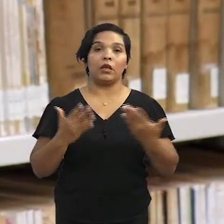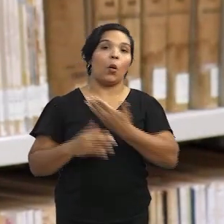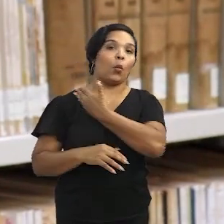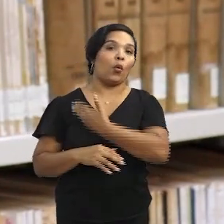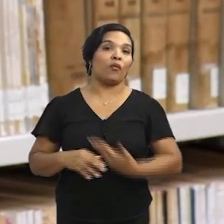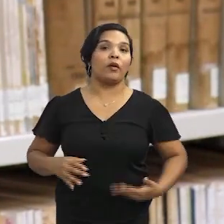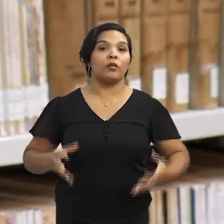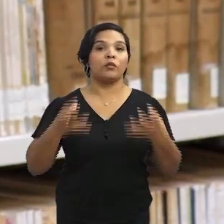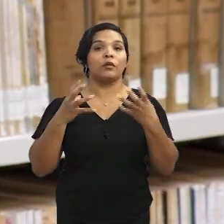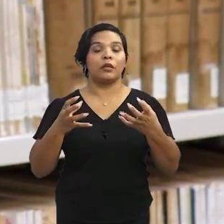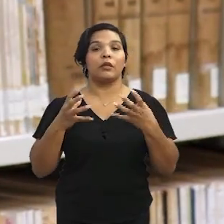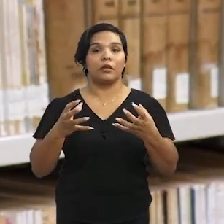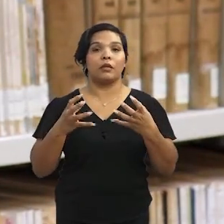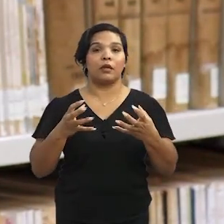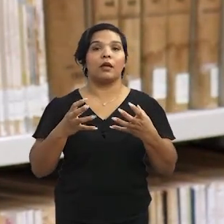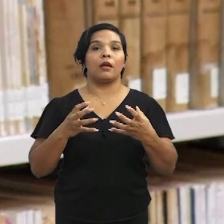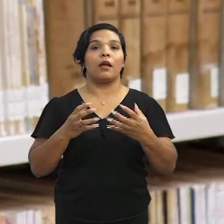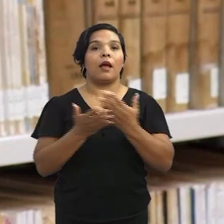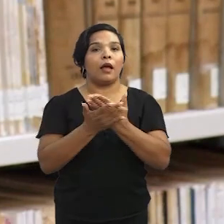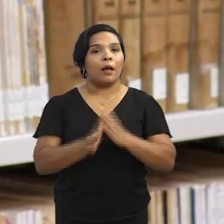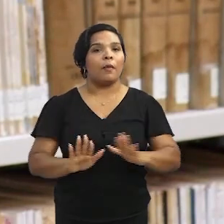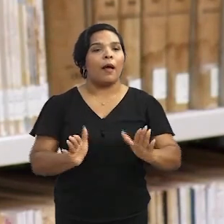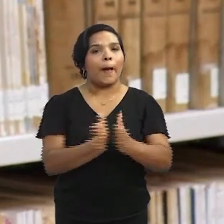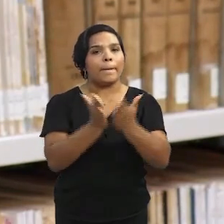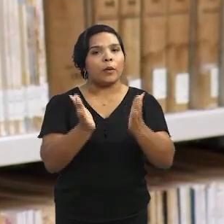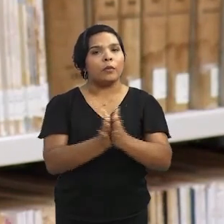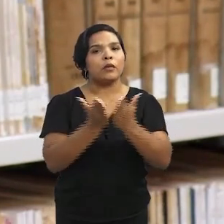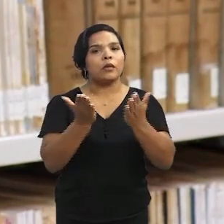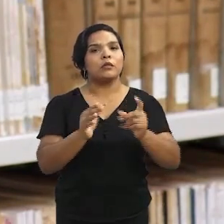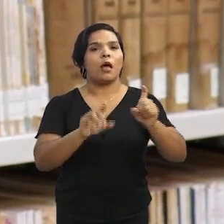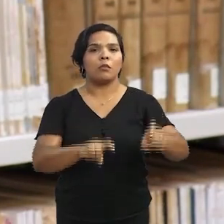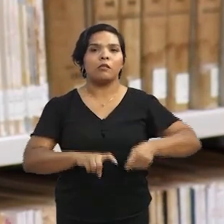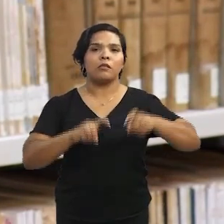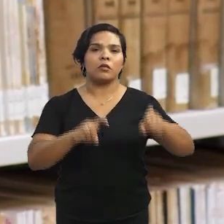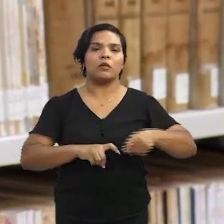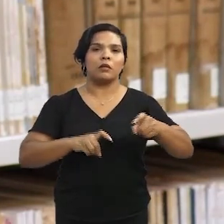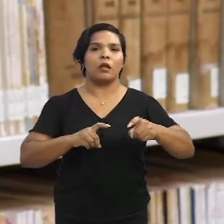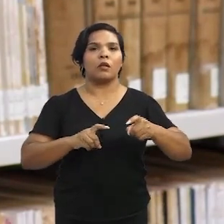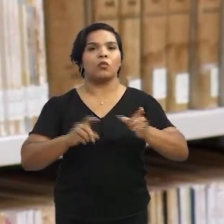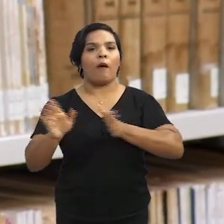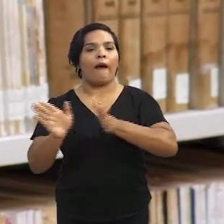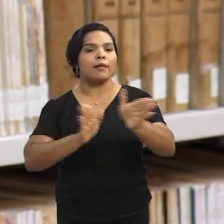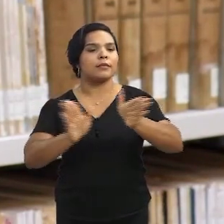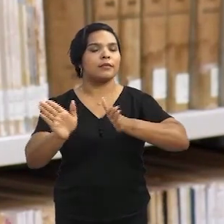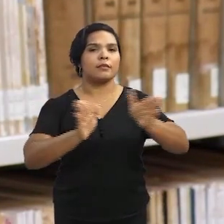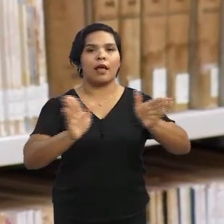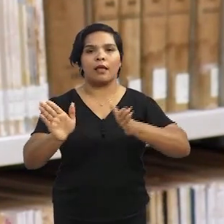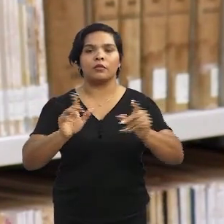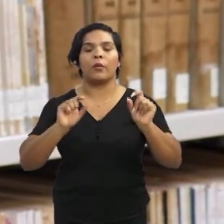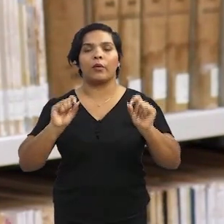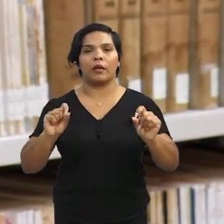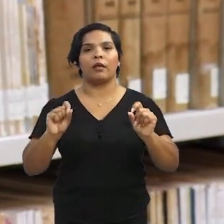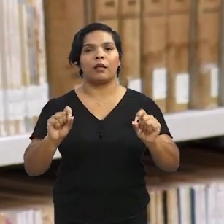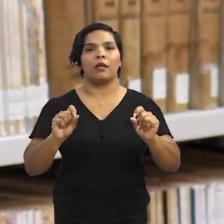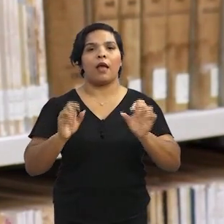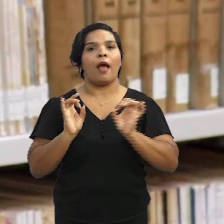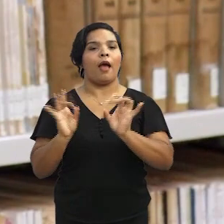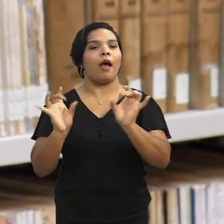Então, o governo queria mitigar a pobreza ali no meio rural por meio do acesso à